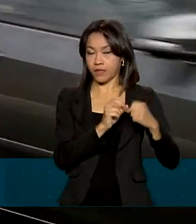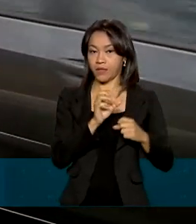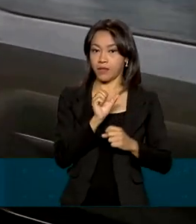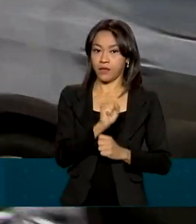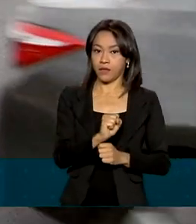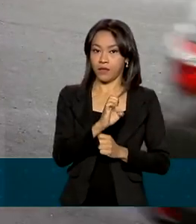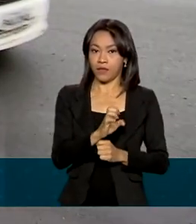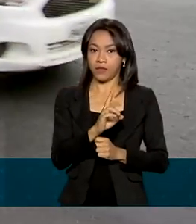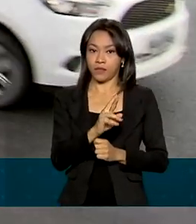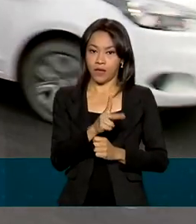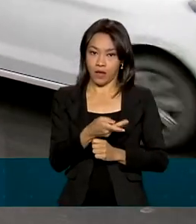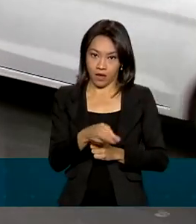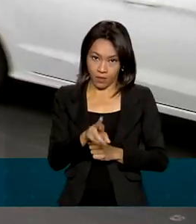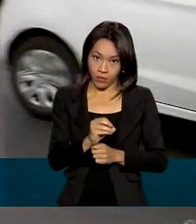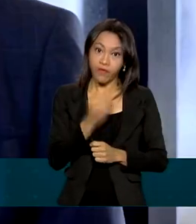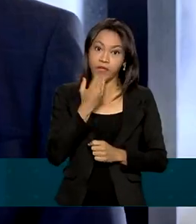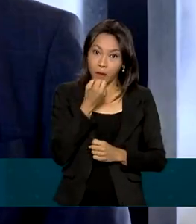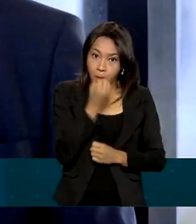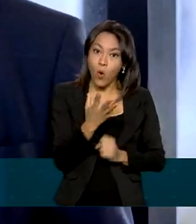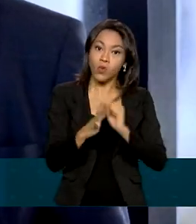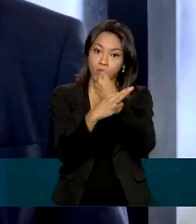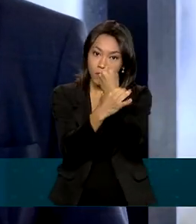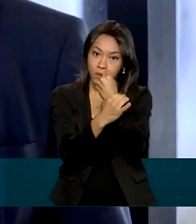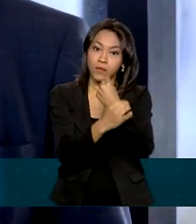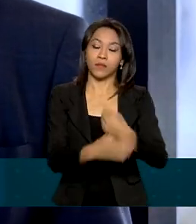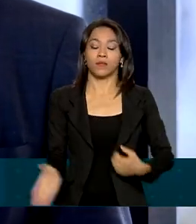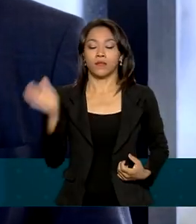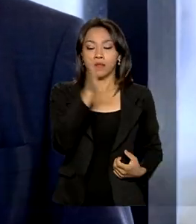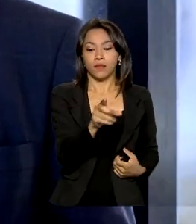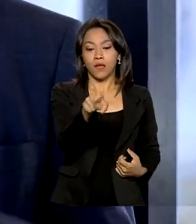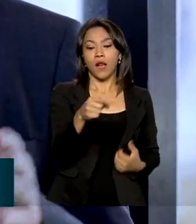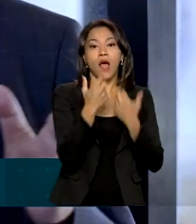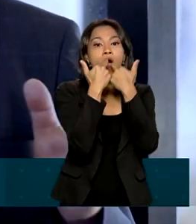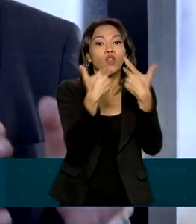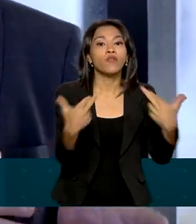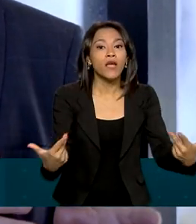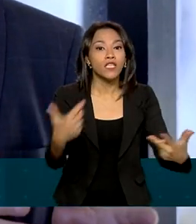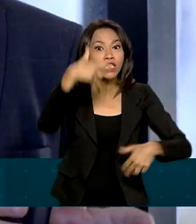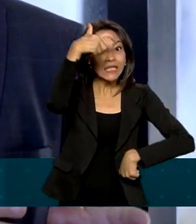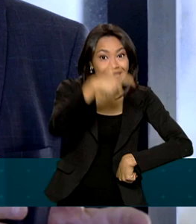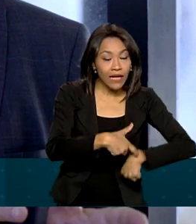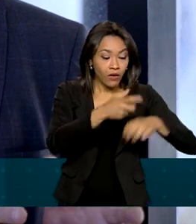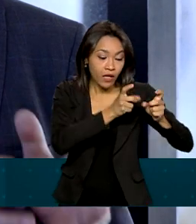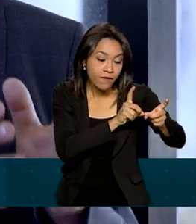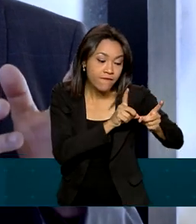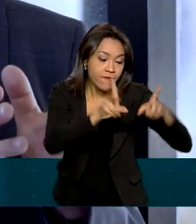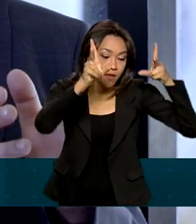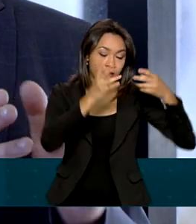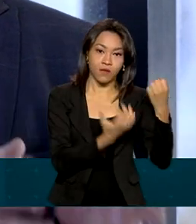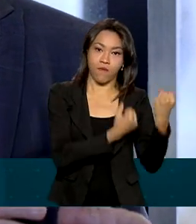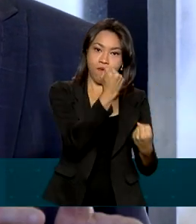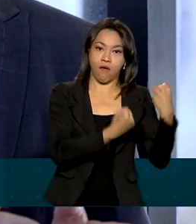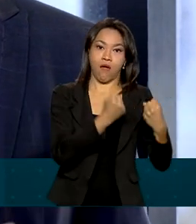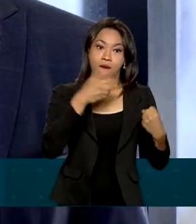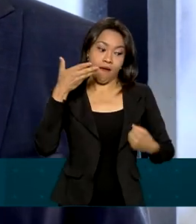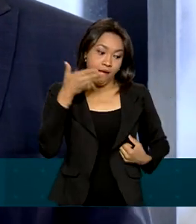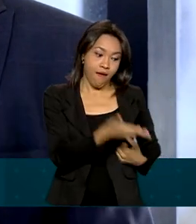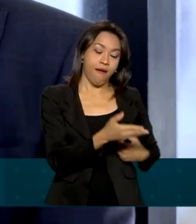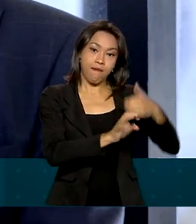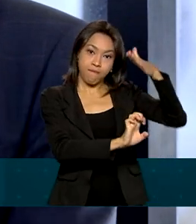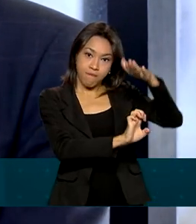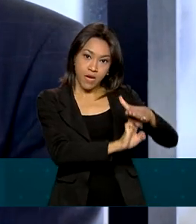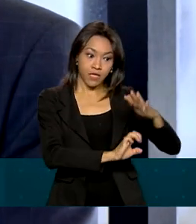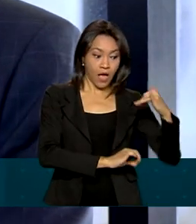empresas e também para os consumidores. A novidade é que, no momento da venda do automóvel, a concessionária informará